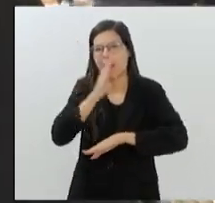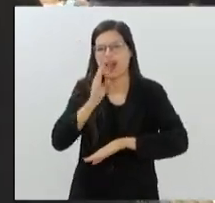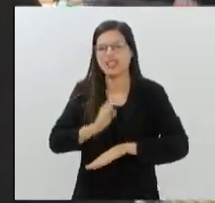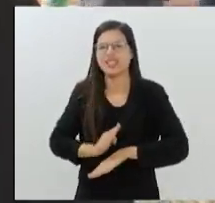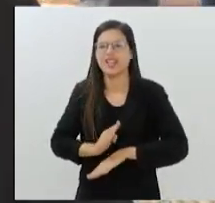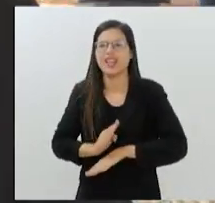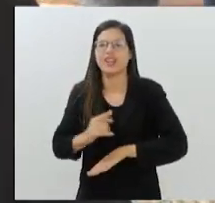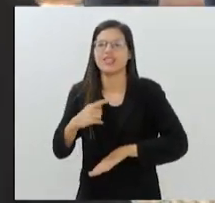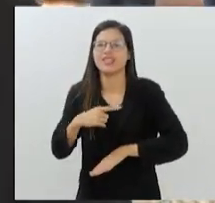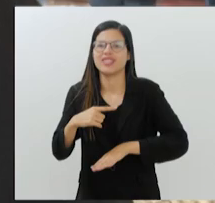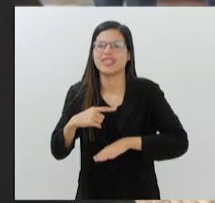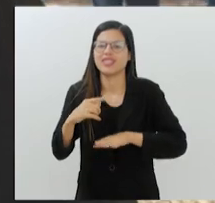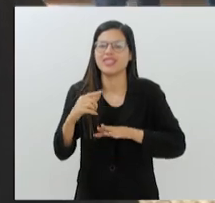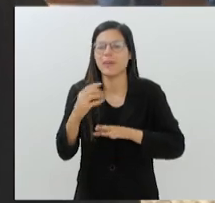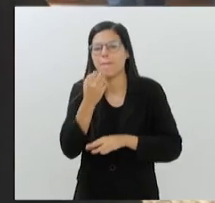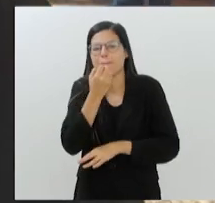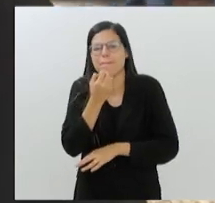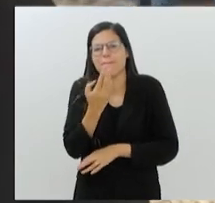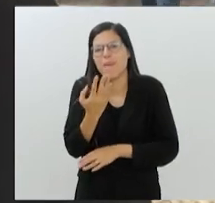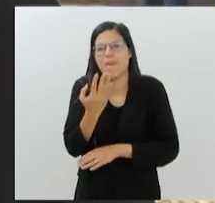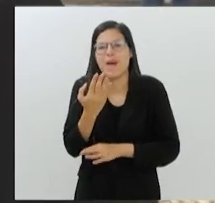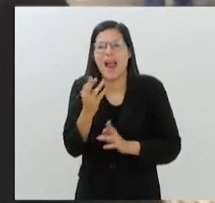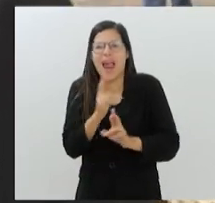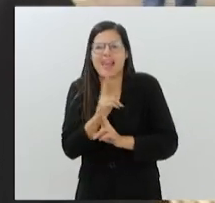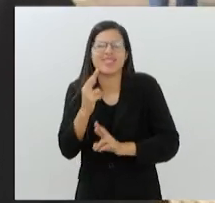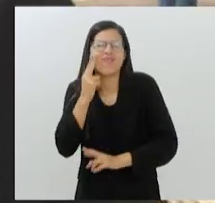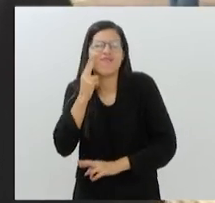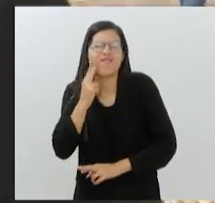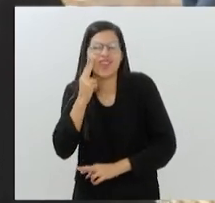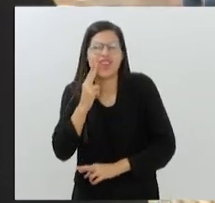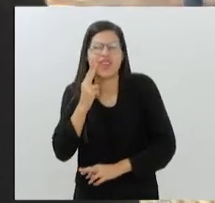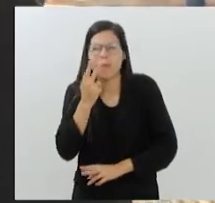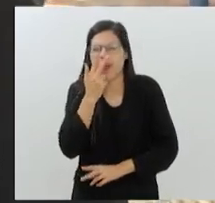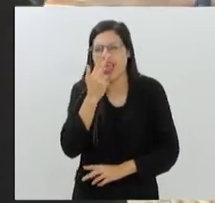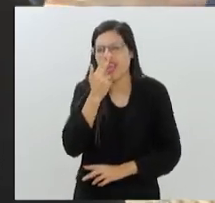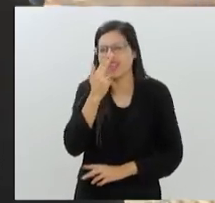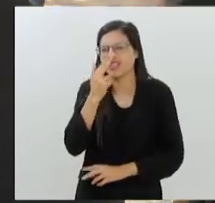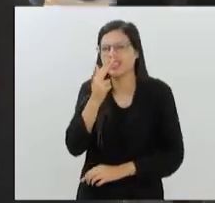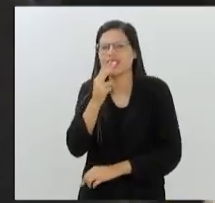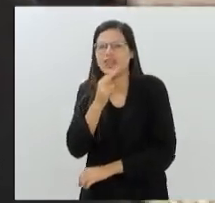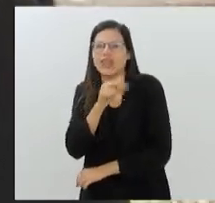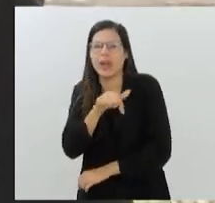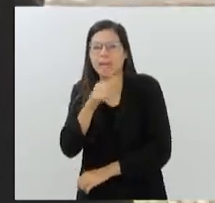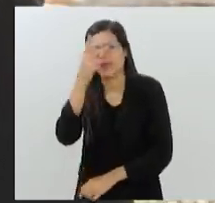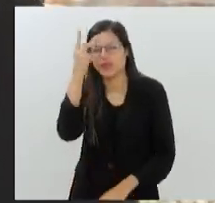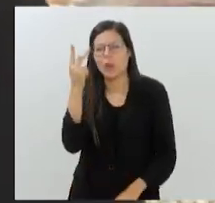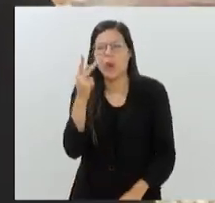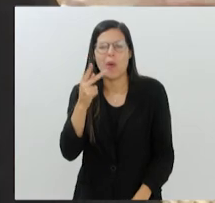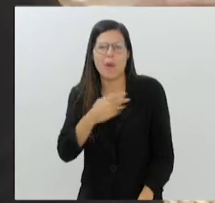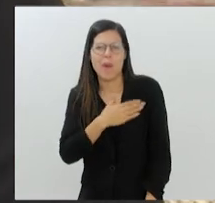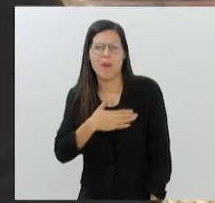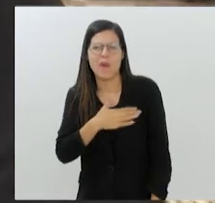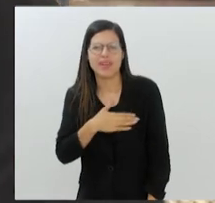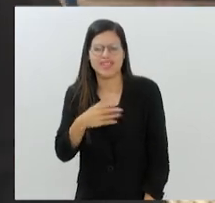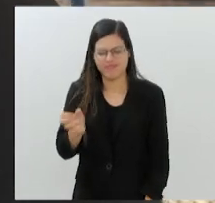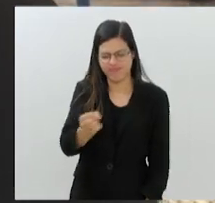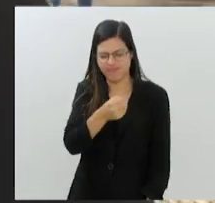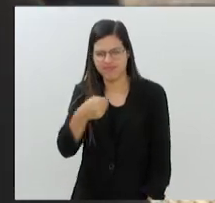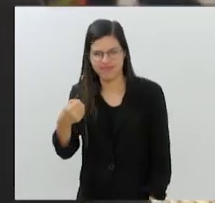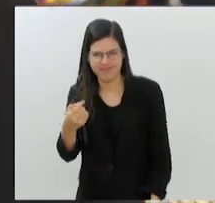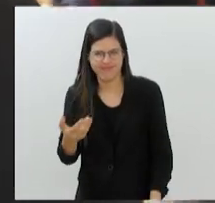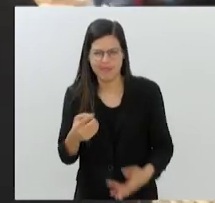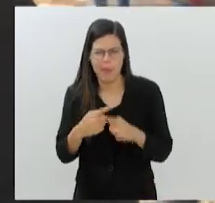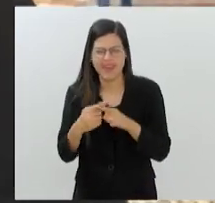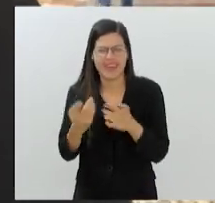carioca especificamente, é muito boêmio, gosta muito da cerveja. O que você acha que talvez ainda afaste o brasileiro do vinho especificamente? Flávia, por incrível que